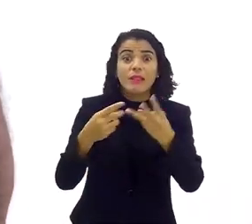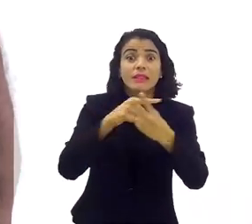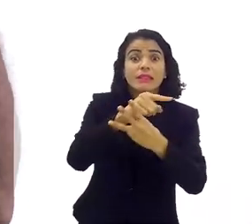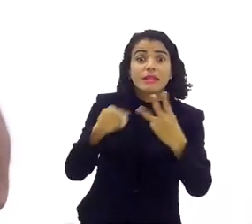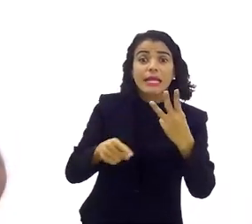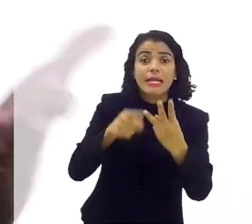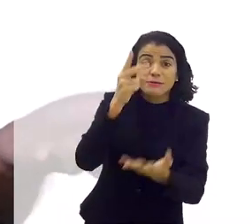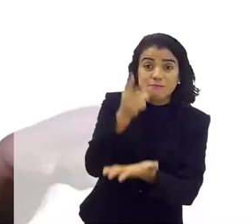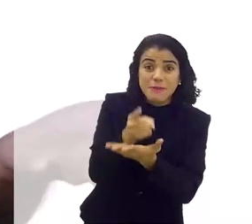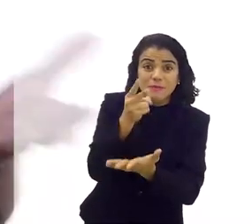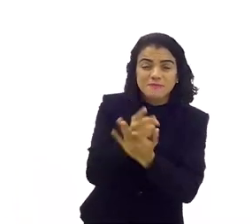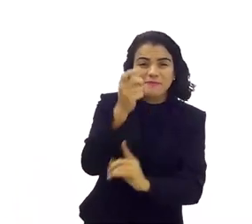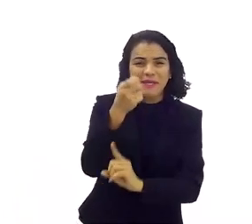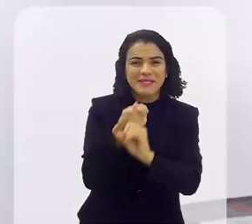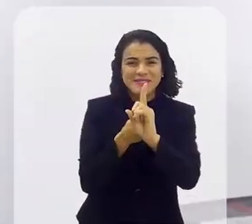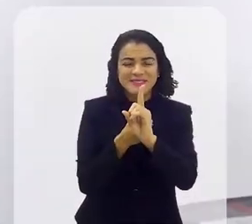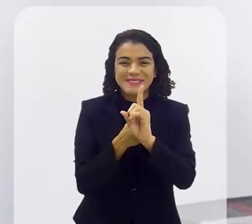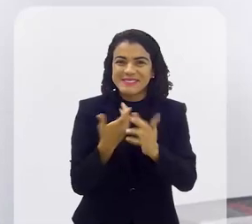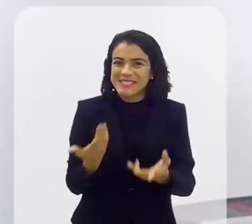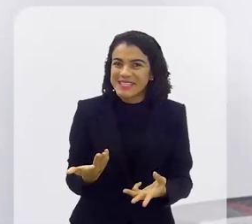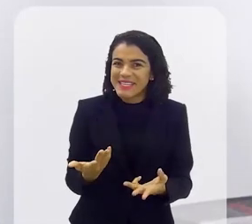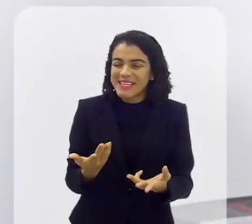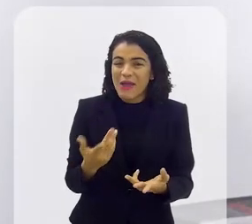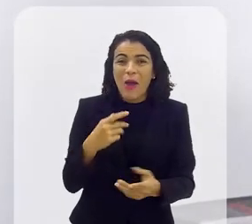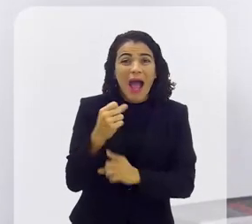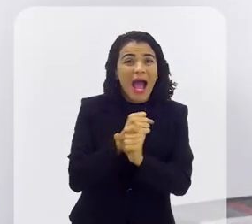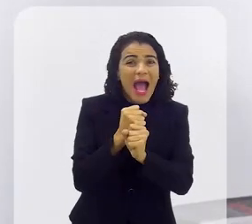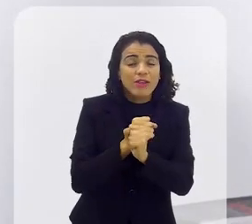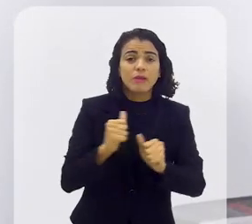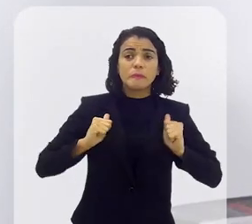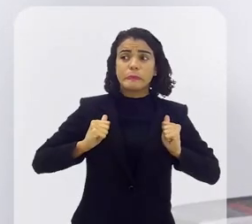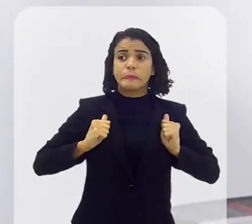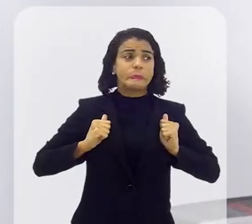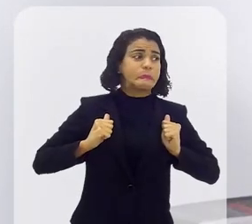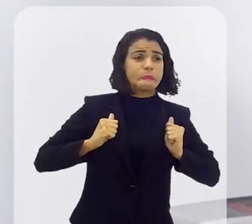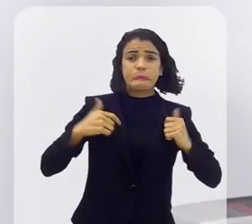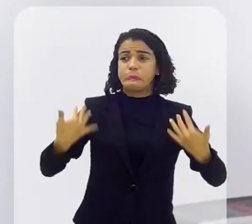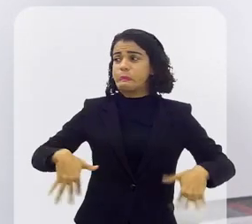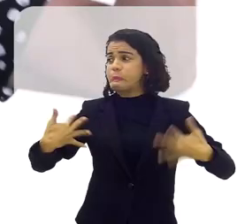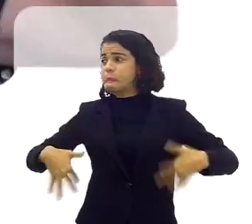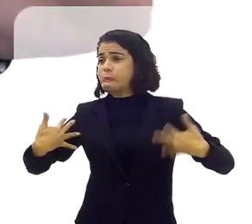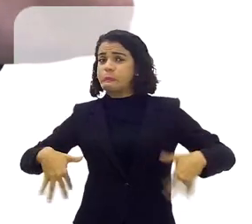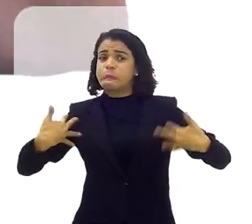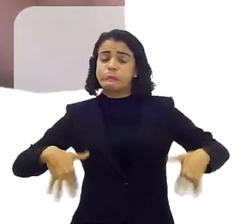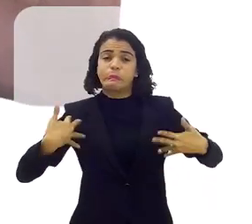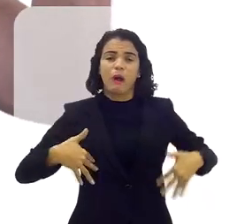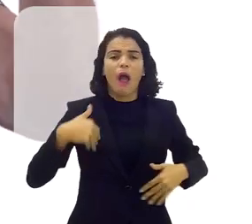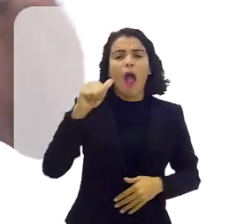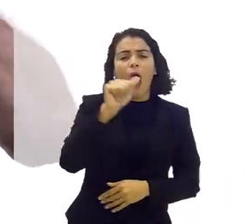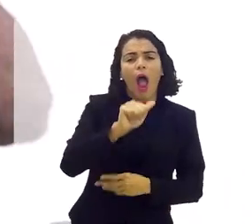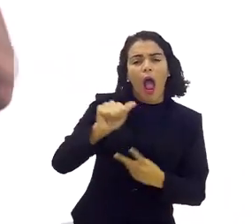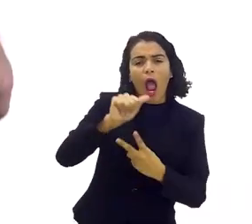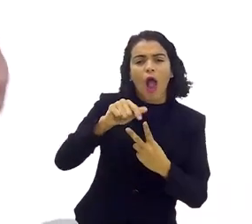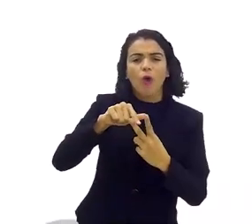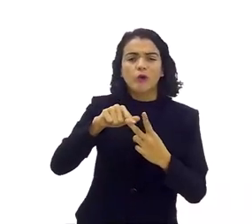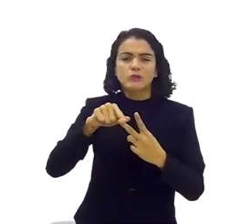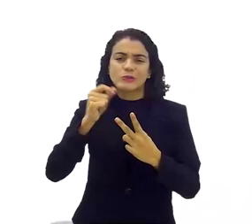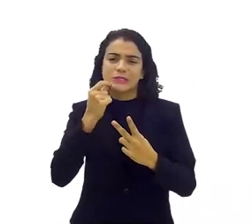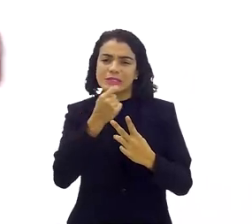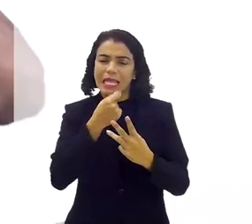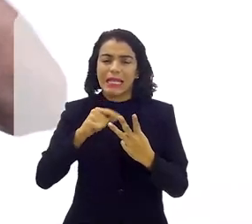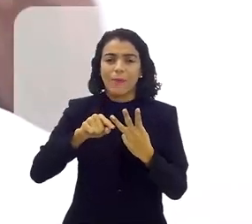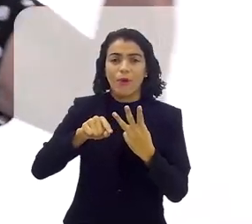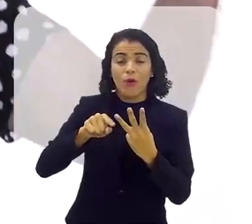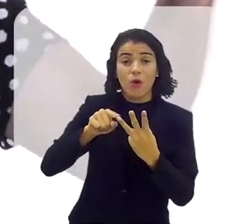propostas no mesmo mês você passa o ano inteiro sem fazer nada quando chega em agosto, setembro,